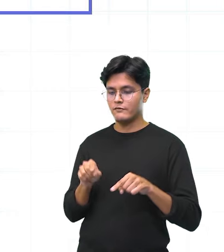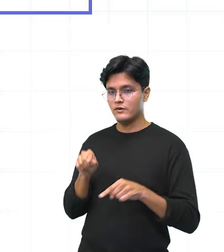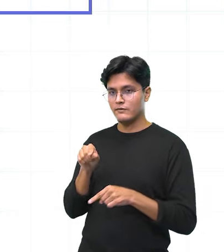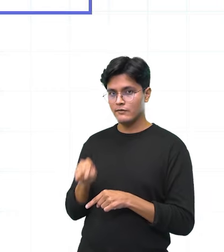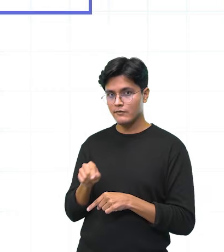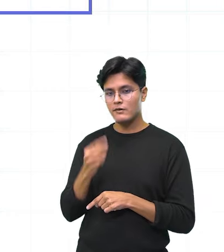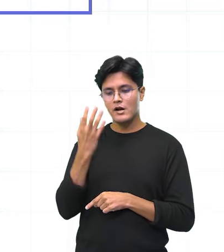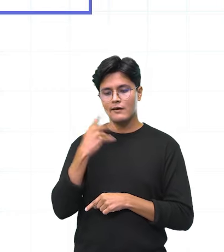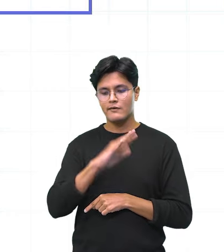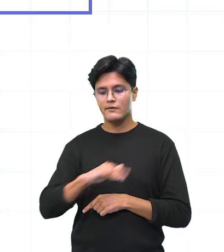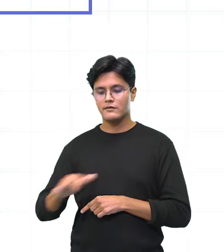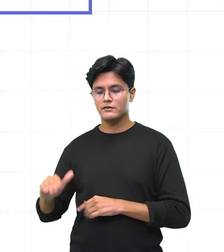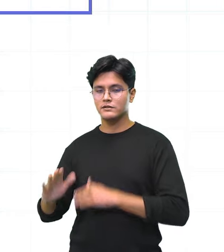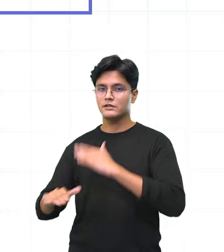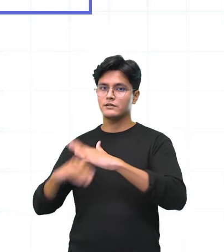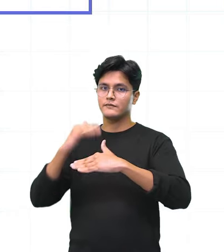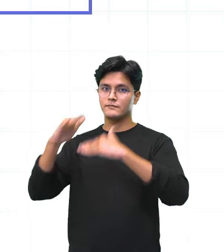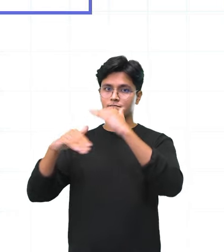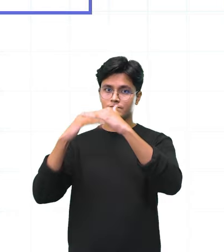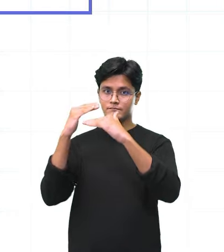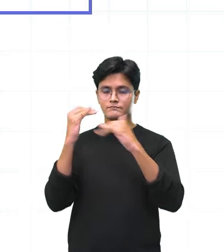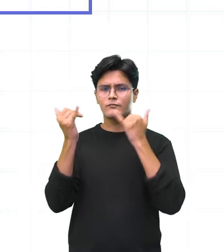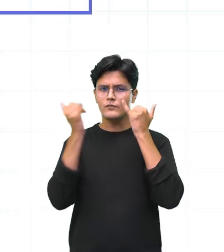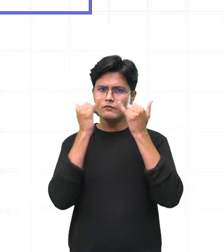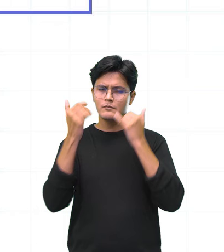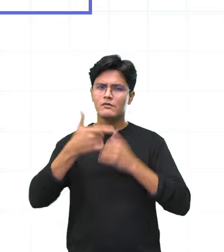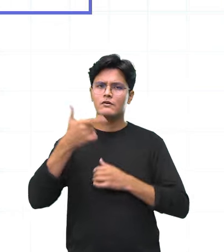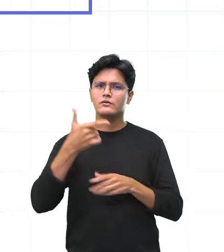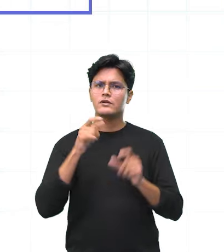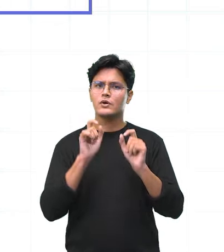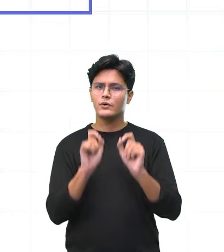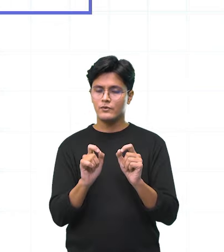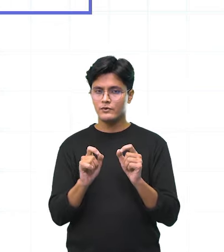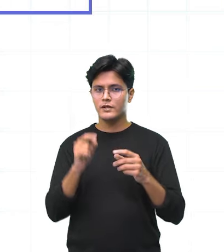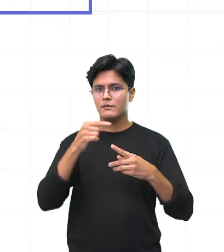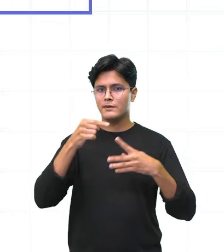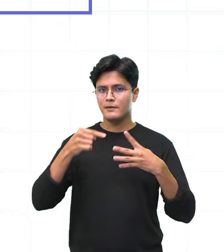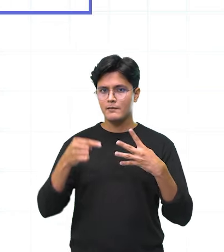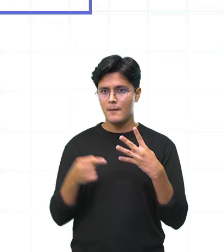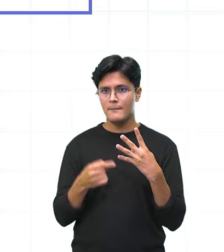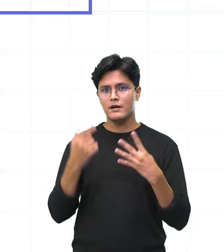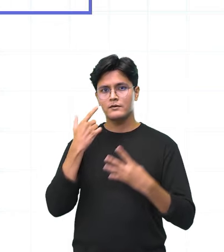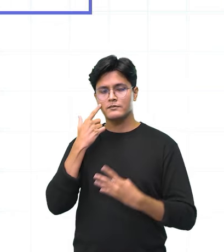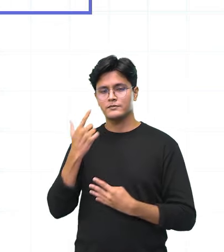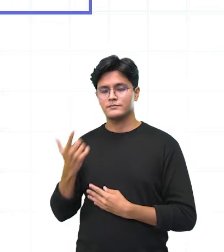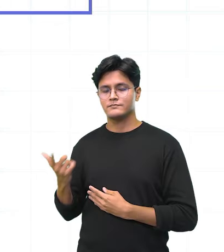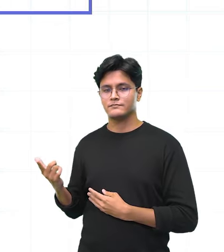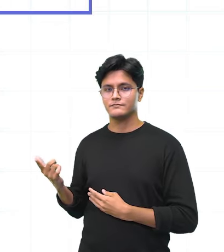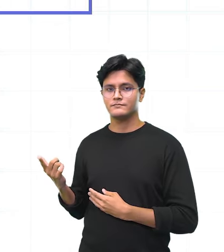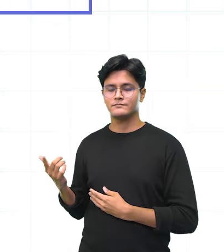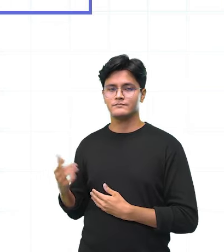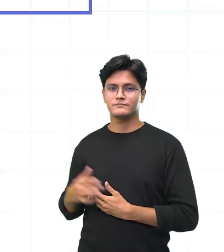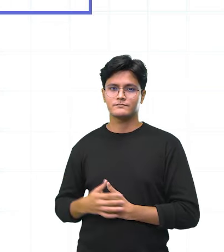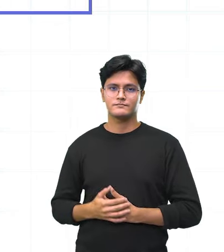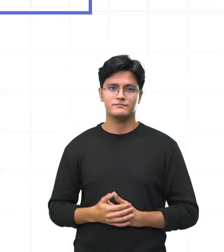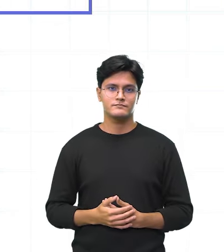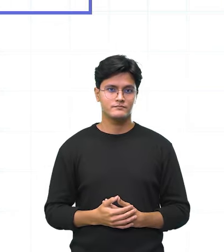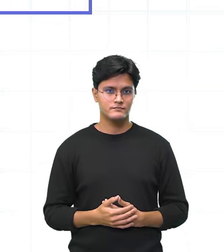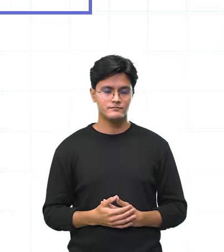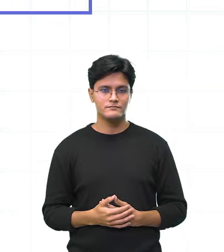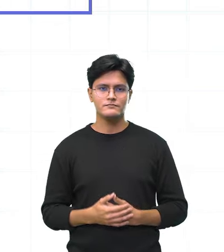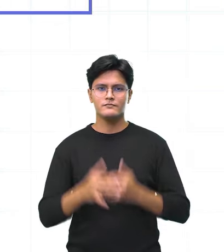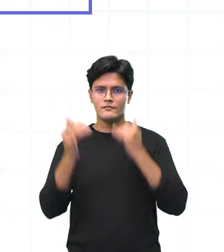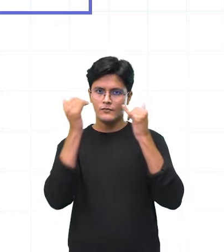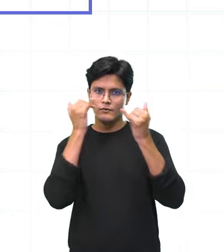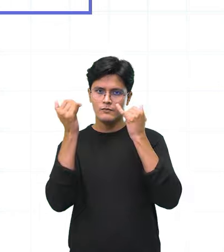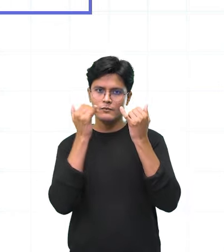Aí, como informação secundária, vamos lá verificar o que que traz como informação secundária deste segundo parágrafo. A